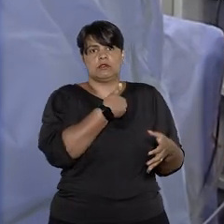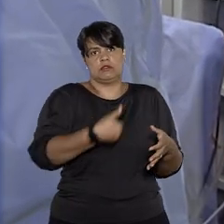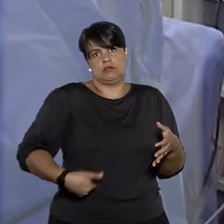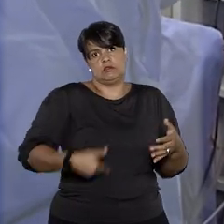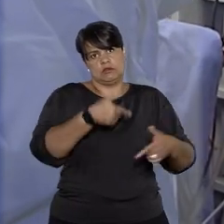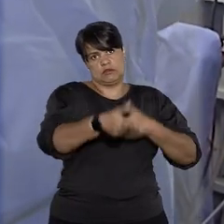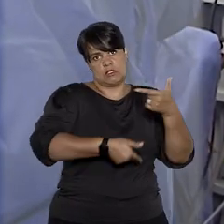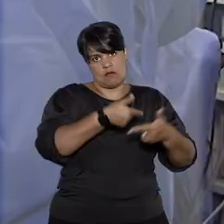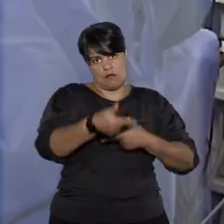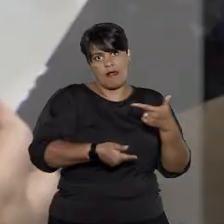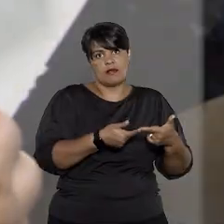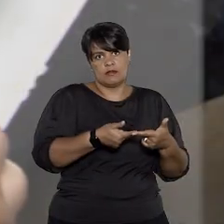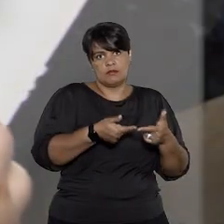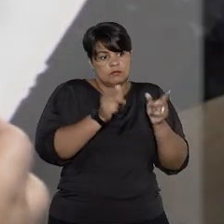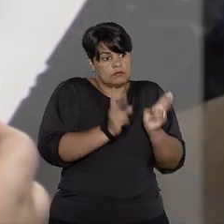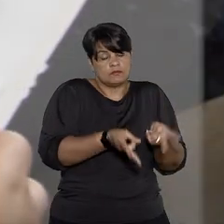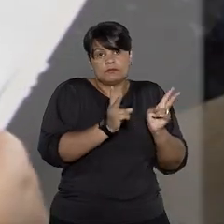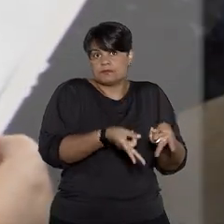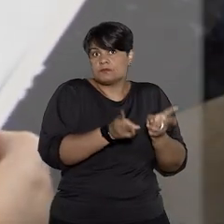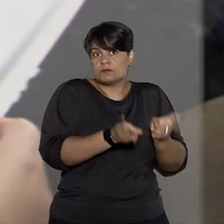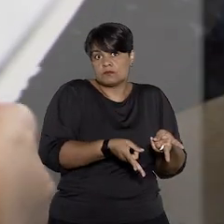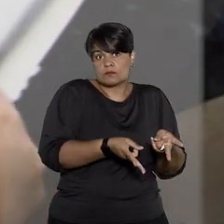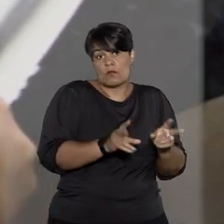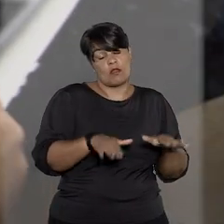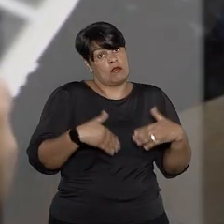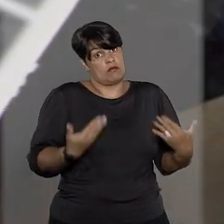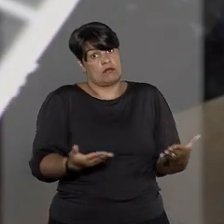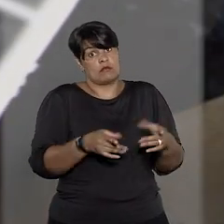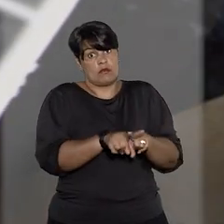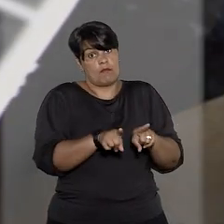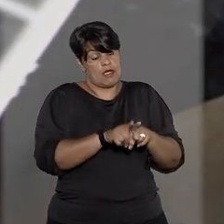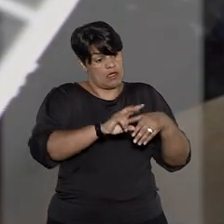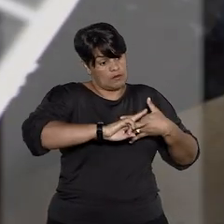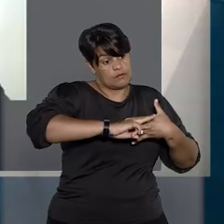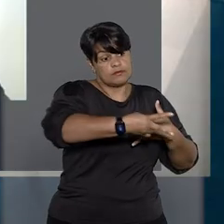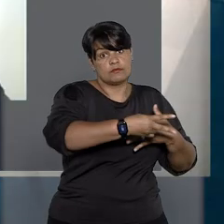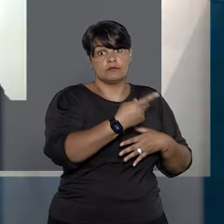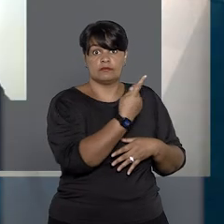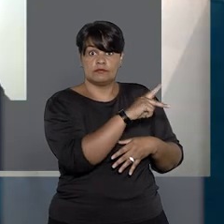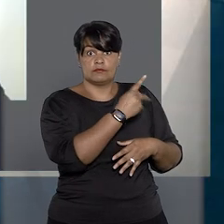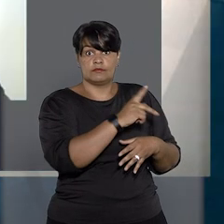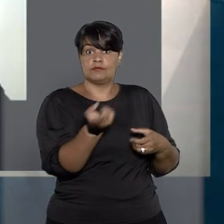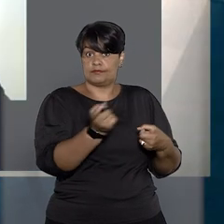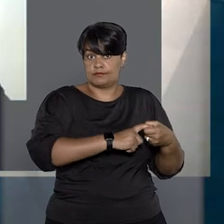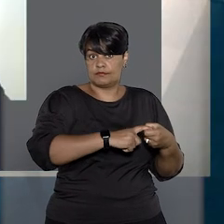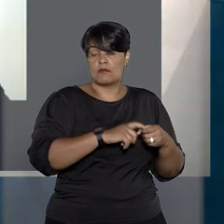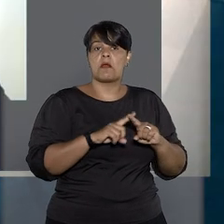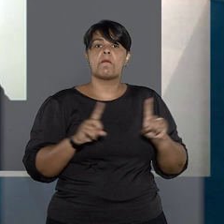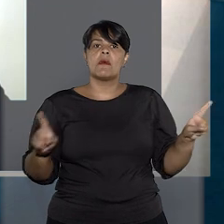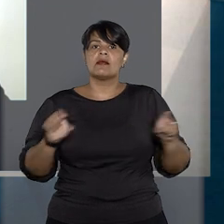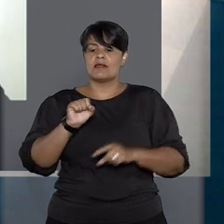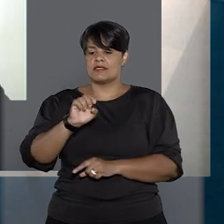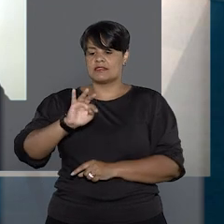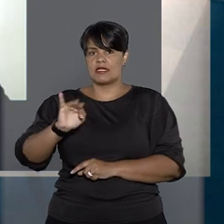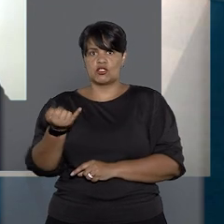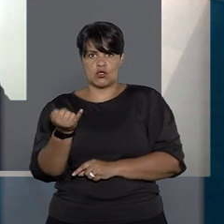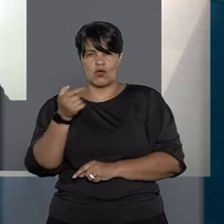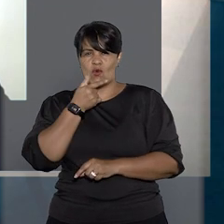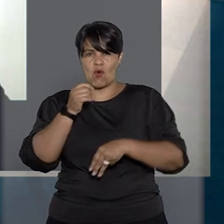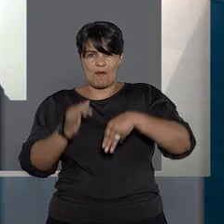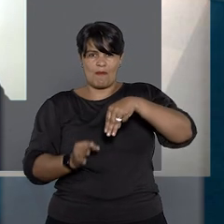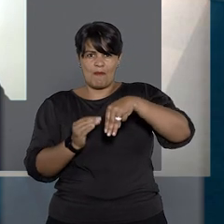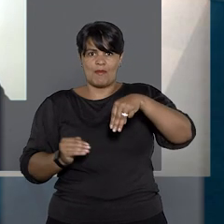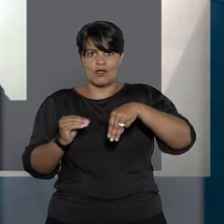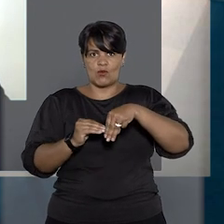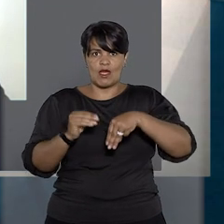servidores públicos estaduais em atividade e, consequentemente, seus dependentes. Mas, no STJ, o relator do caso, Manuel